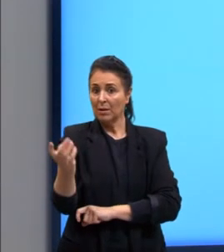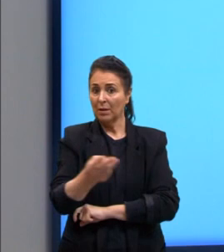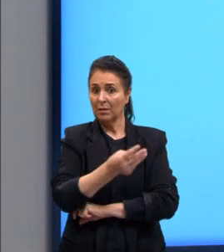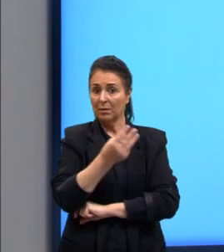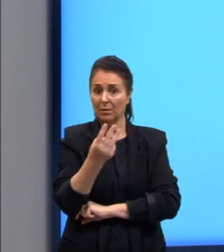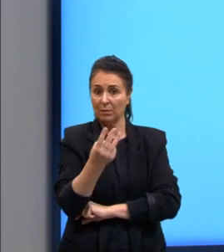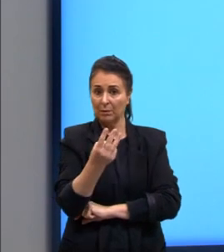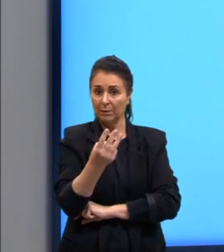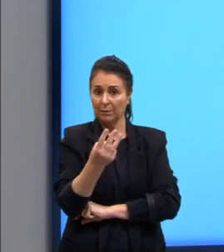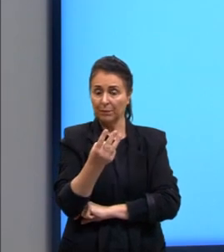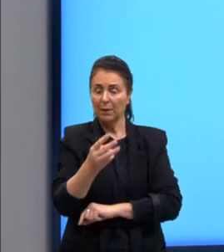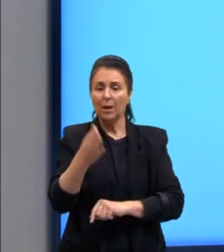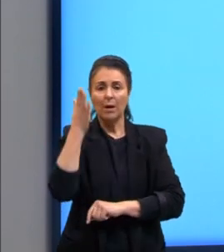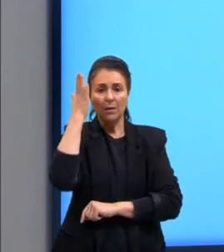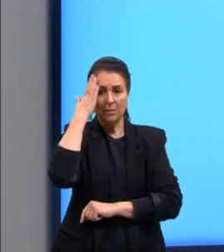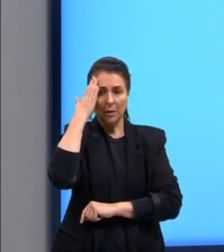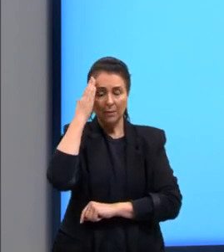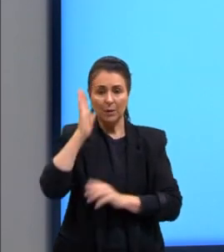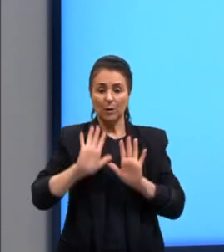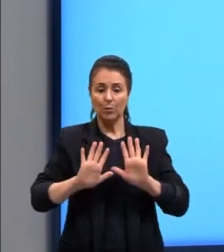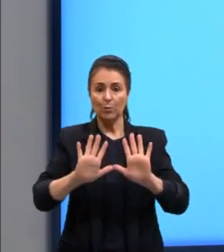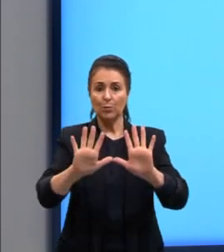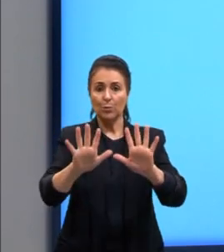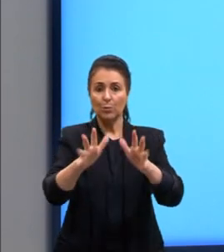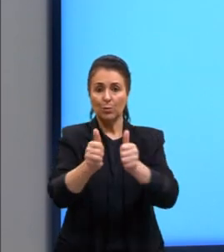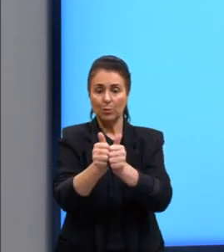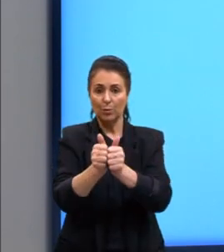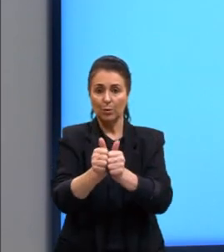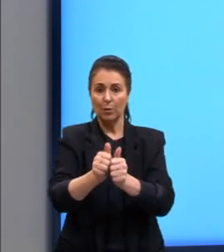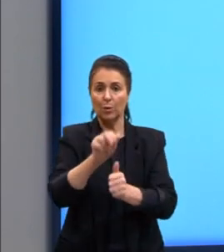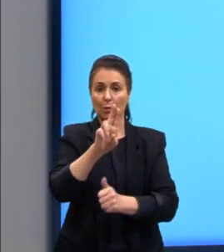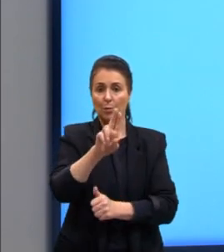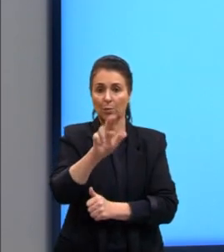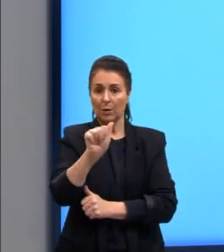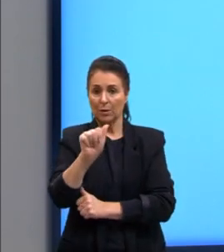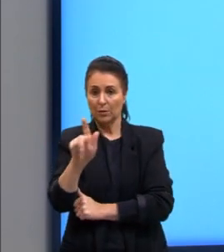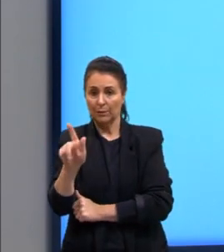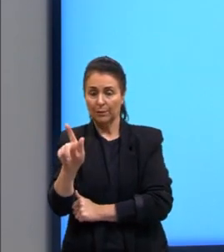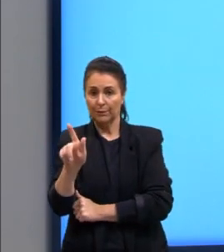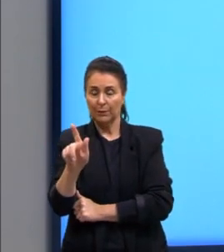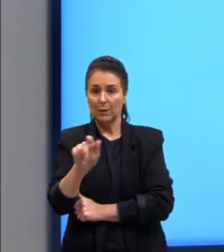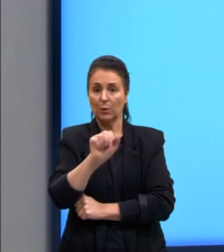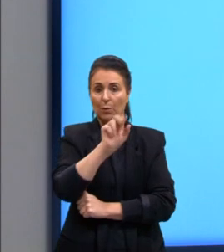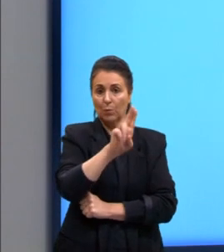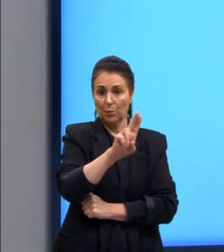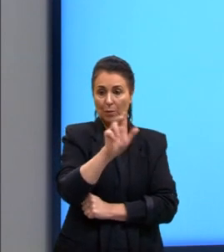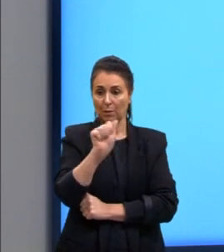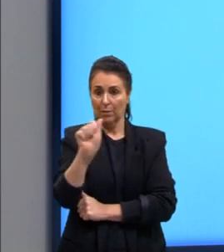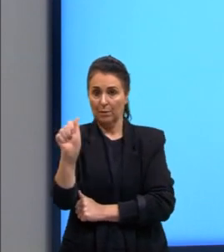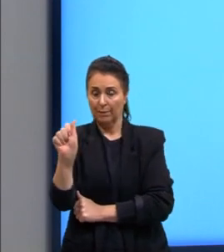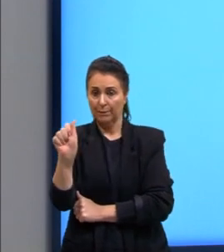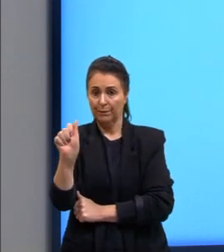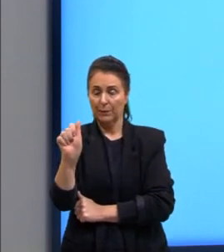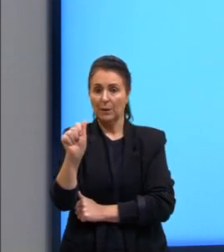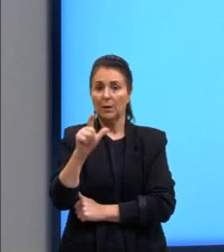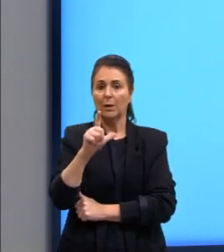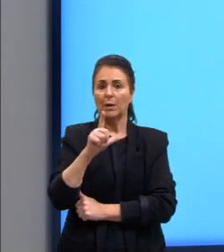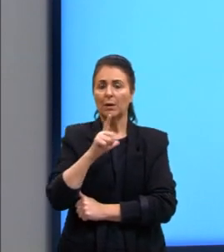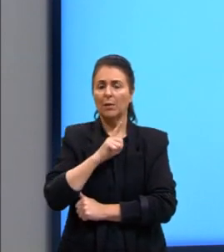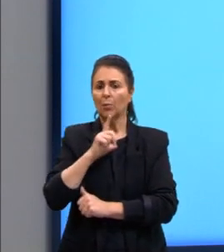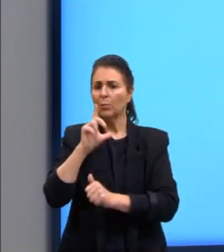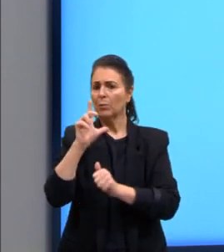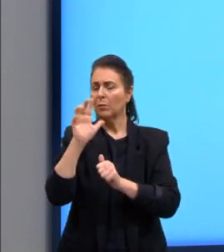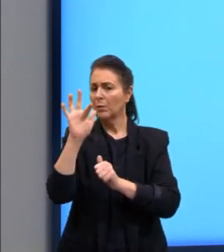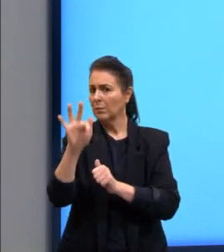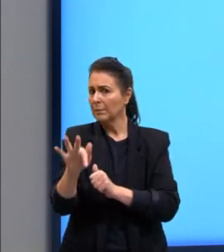Sabe-se que os códons UAG e UAA são terminais.